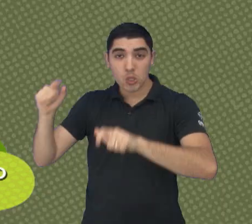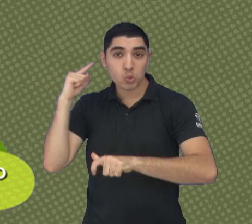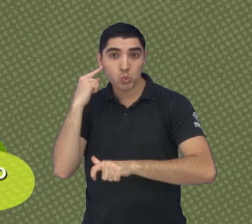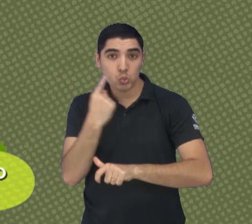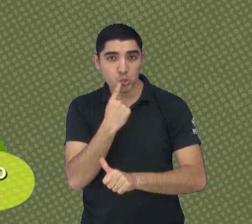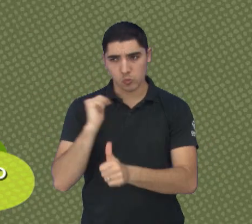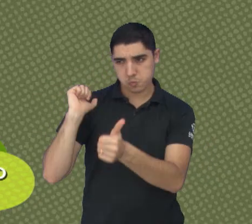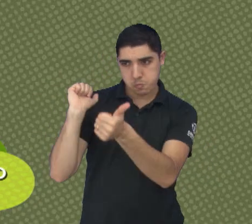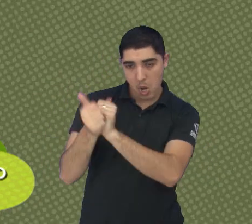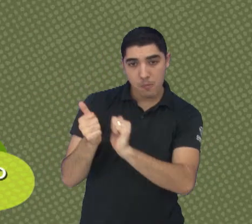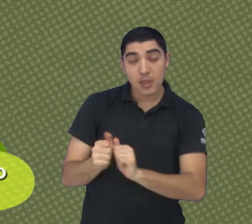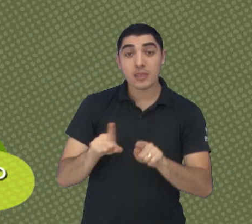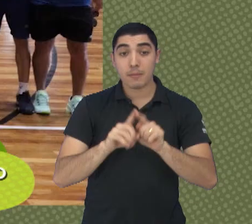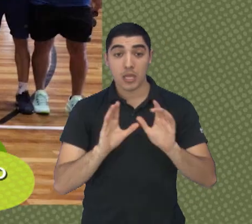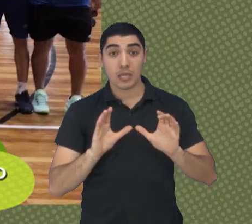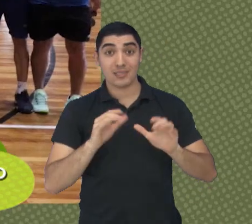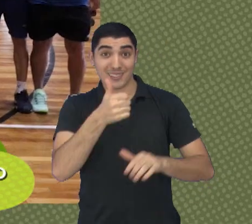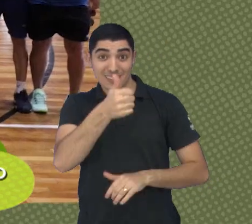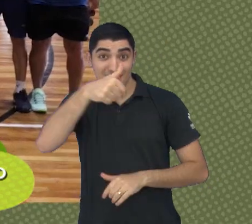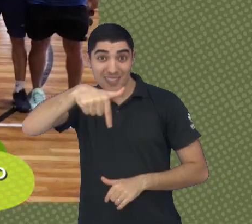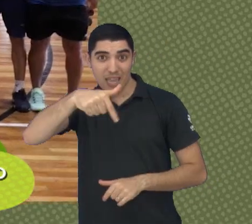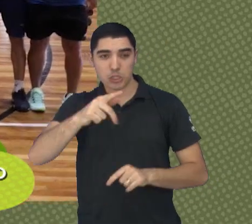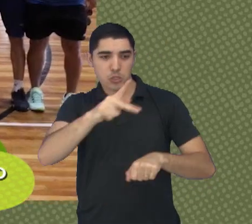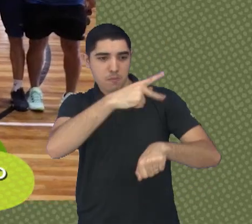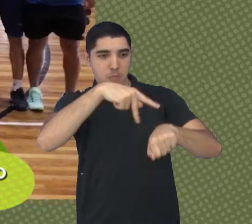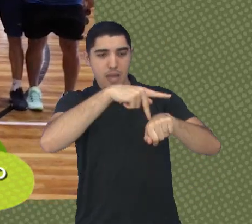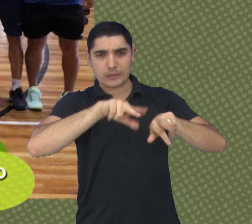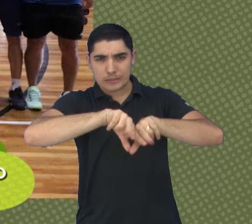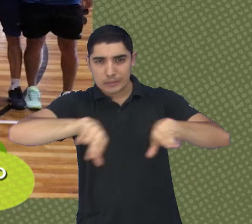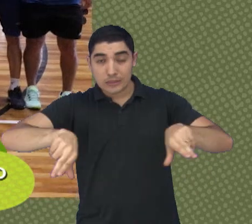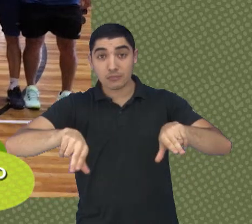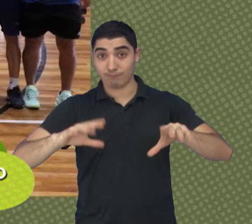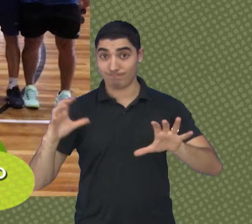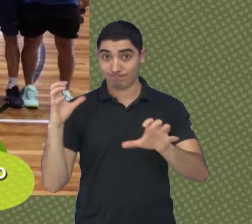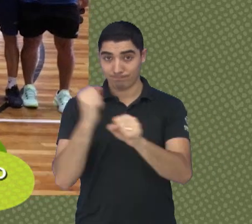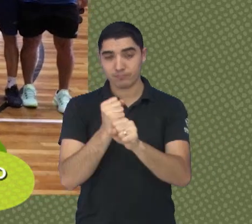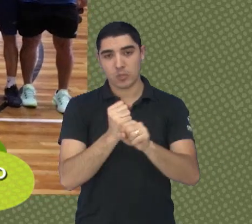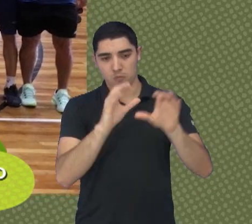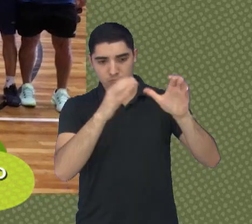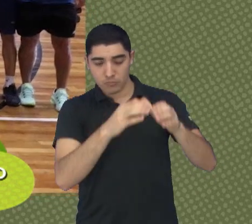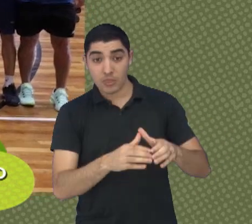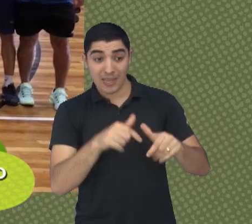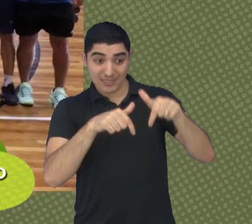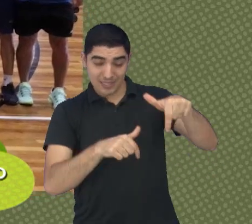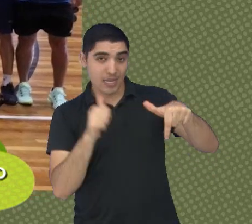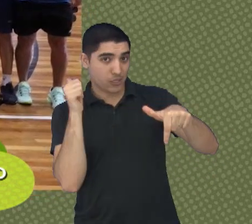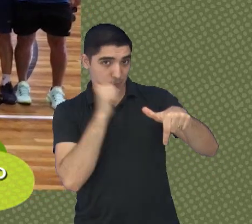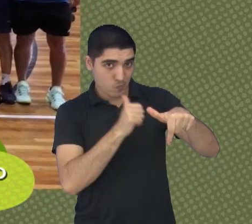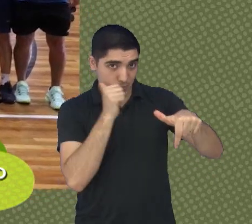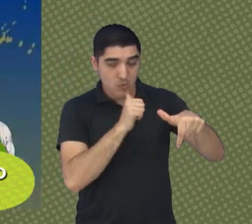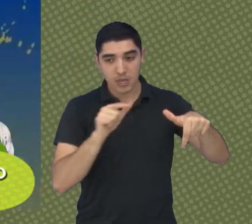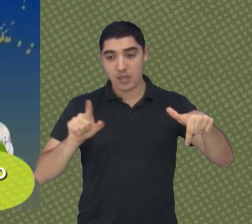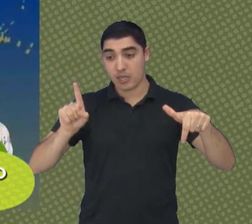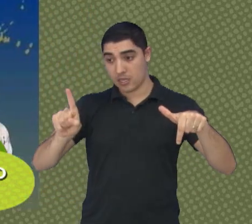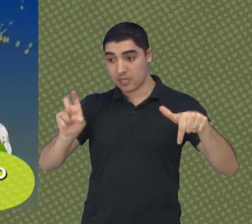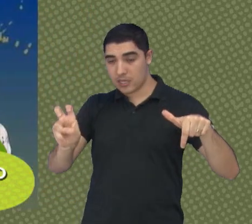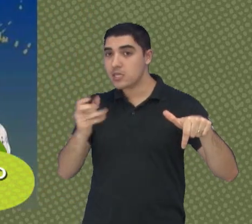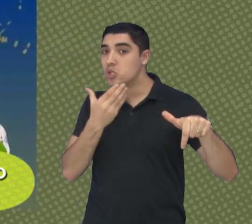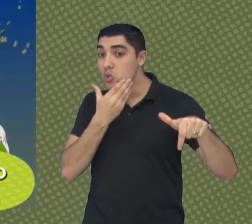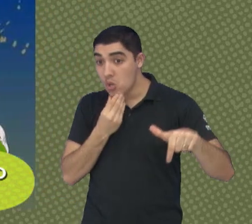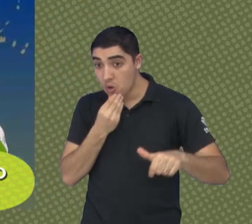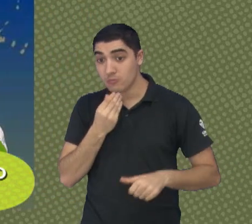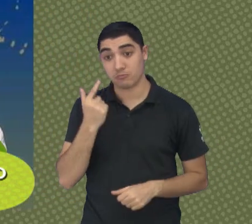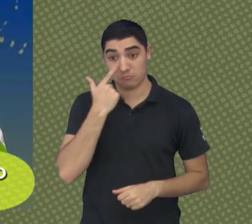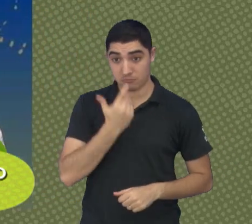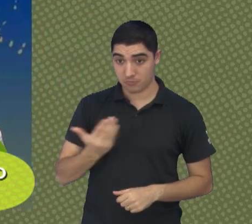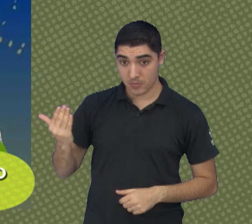membros de comissões de 17 países divididos em 22 equipes. Sete na categoria feminino e 15 na masculina. A